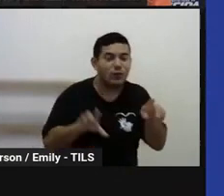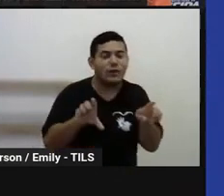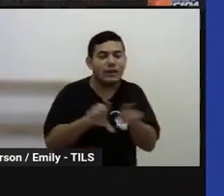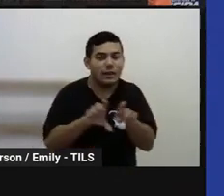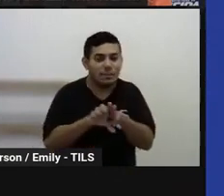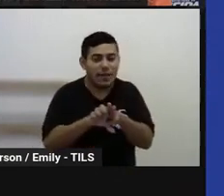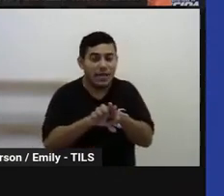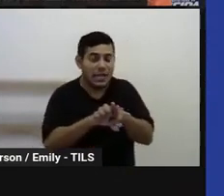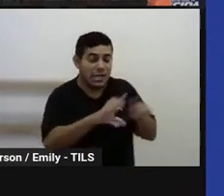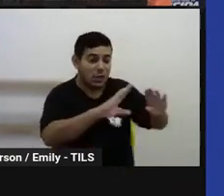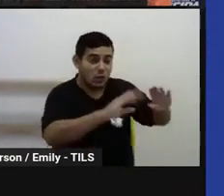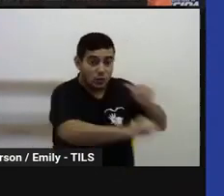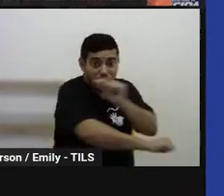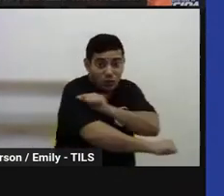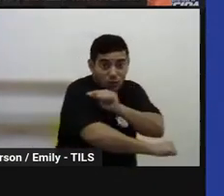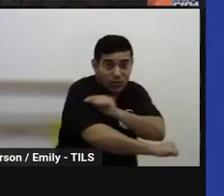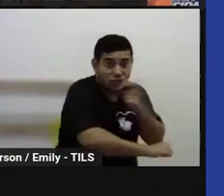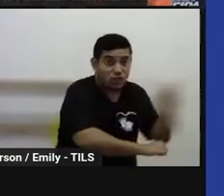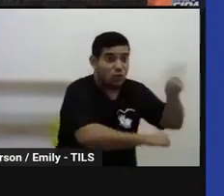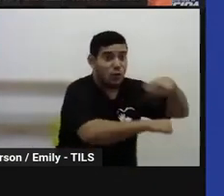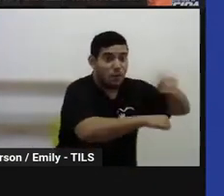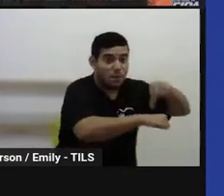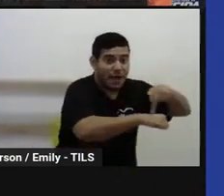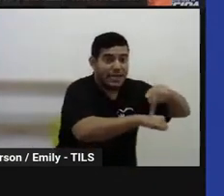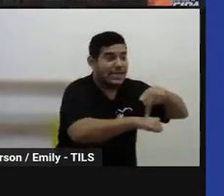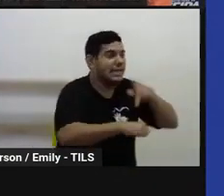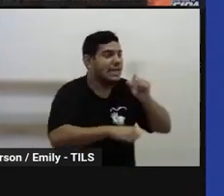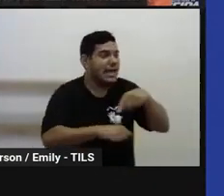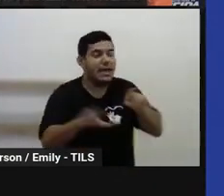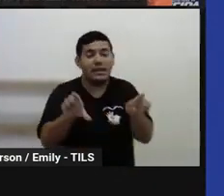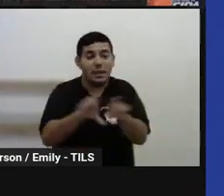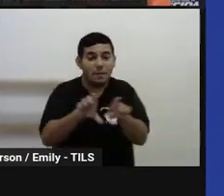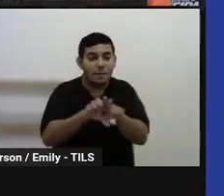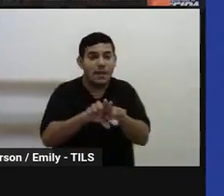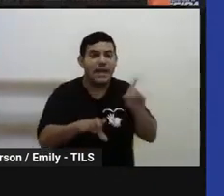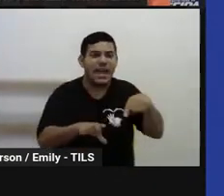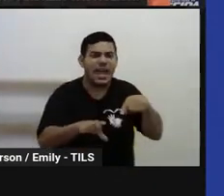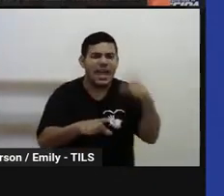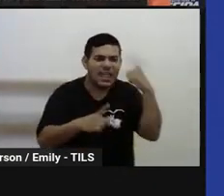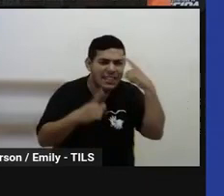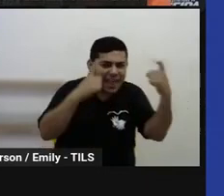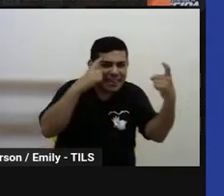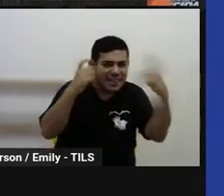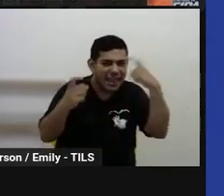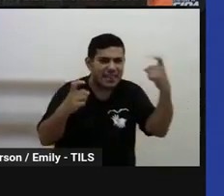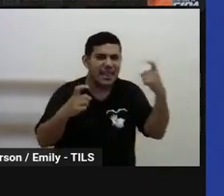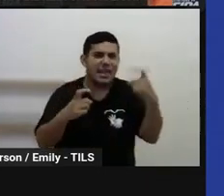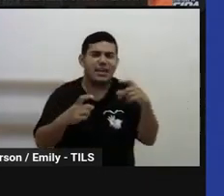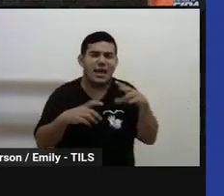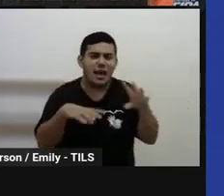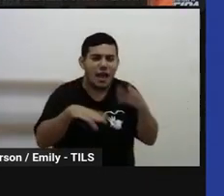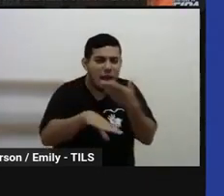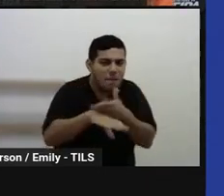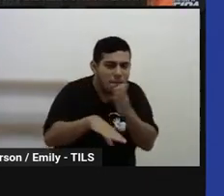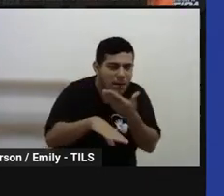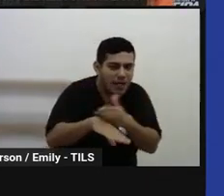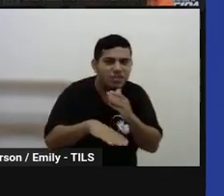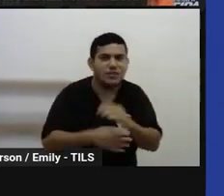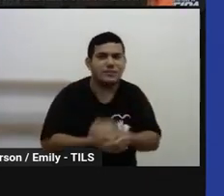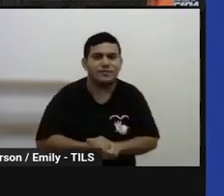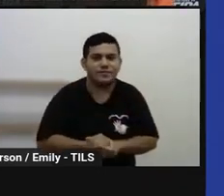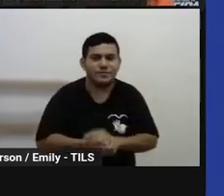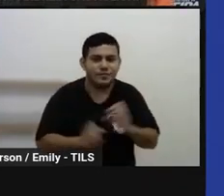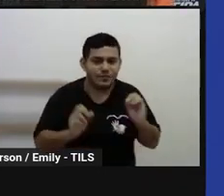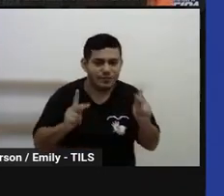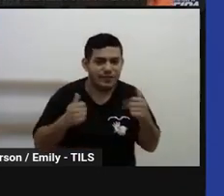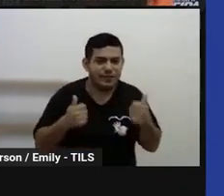internacionais e ainda não tenha tido algumas dessas ideias que possam estar incorporando a sua prática pedagógica, tá bom?